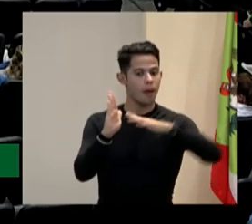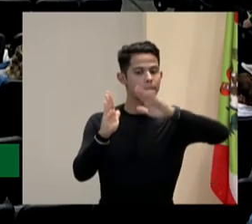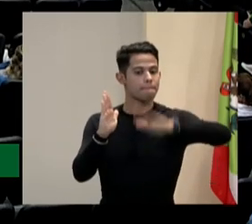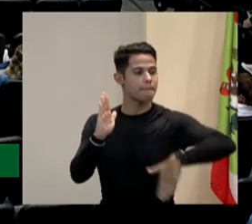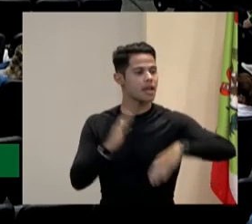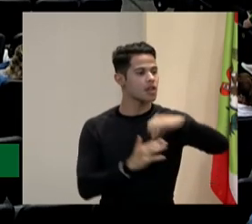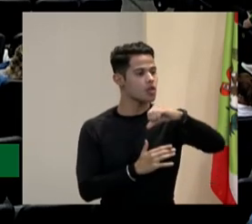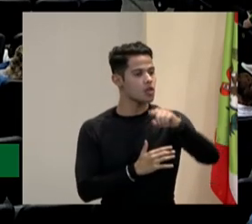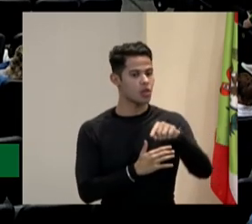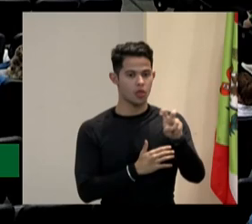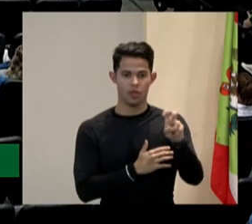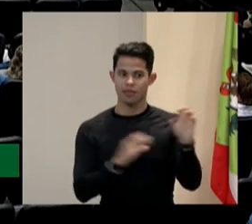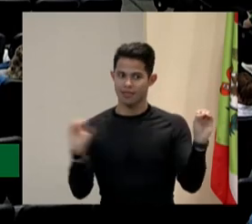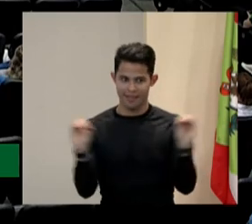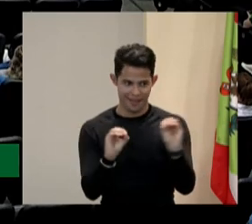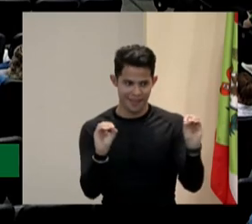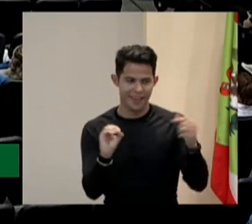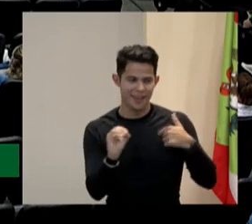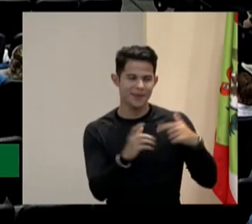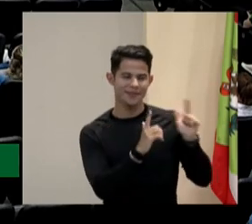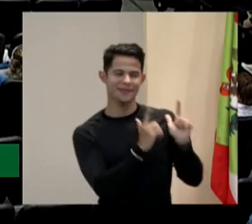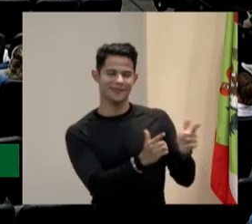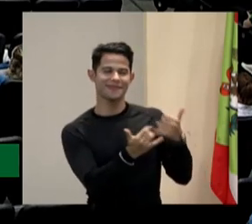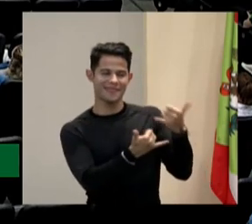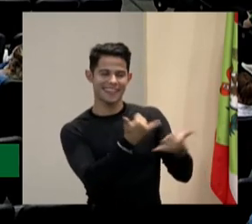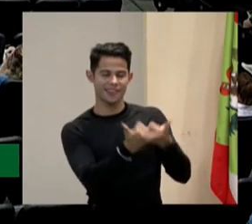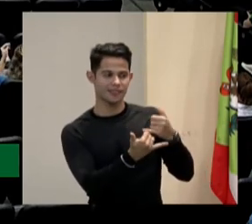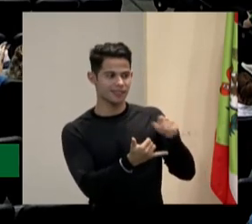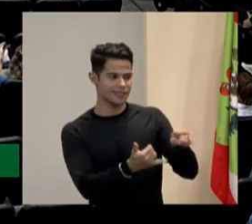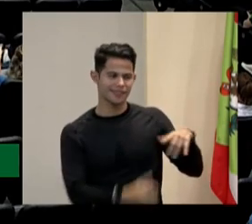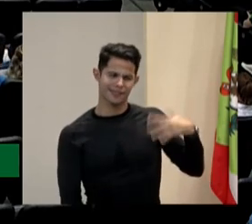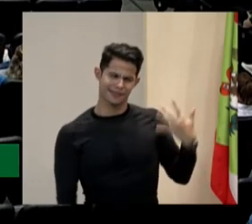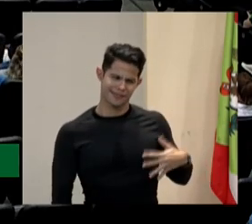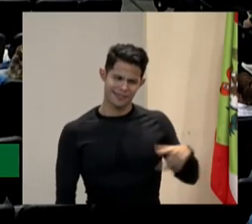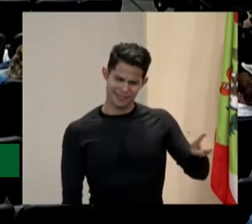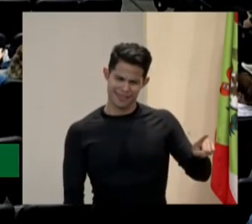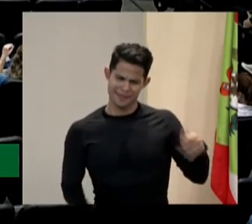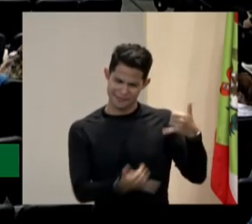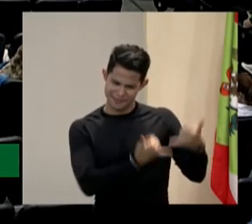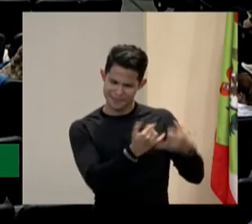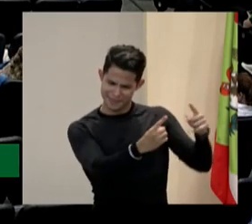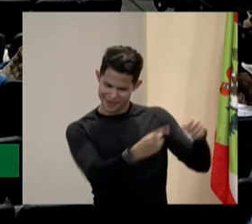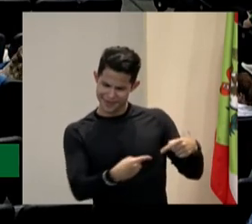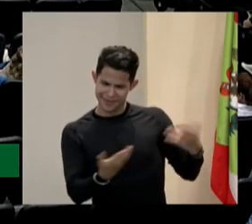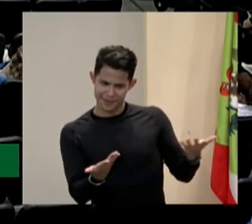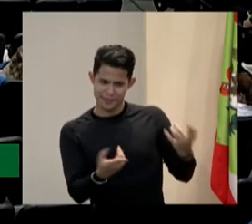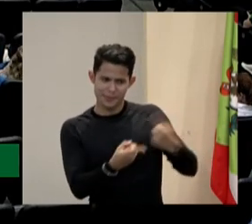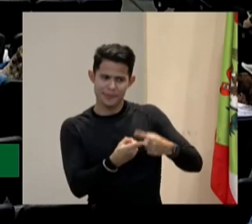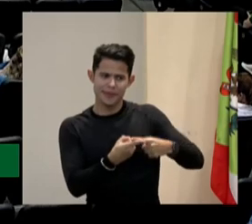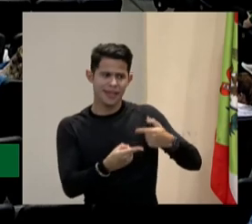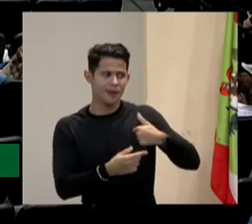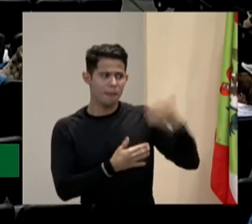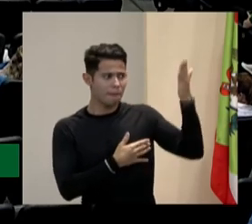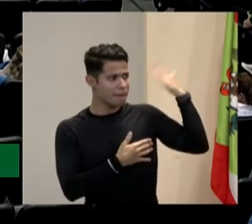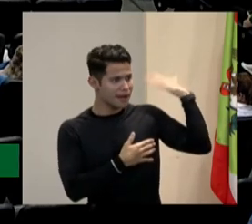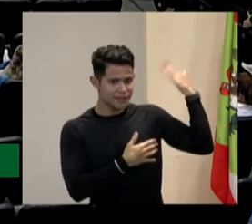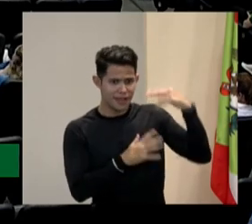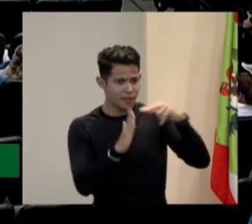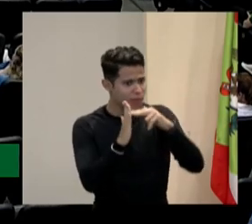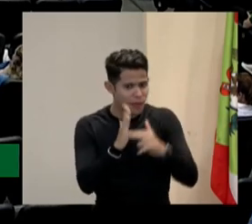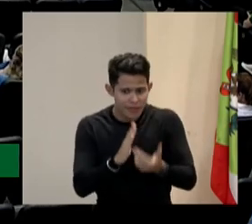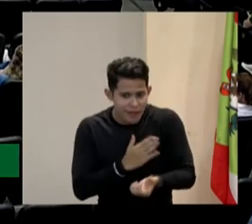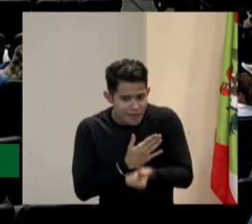,5. Eu até brinco com ele, que eu falo, cara, você está desonrando o seu pai. Porque eu não tirava nota maior que 6.